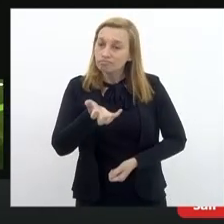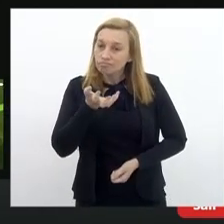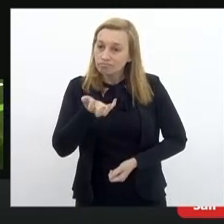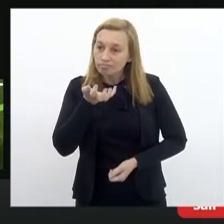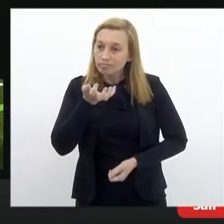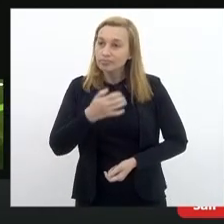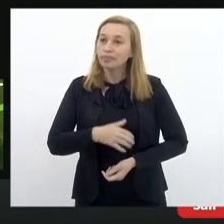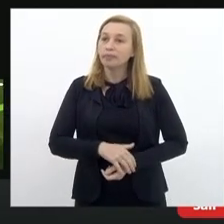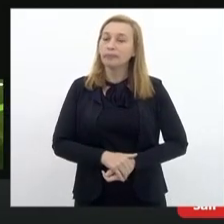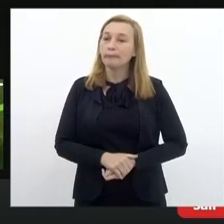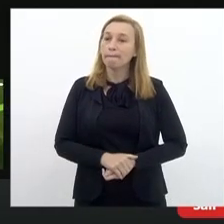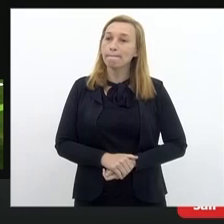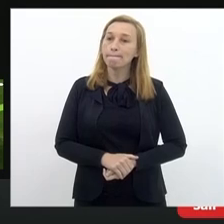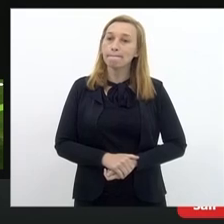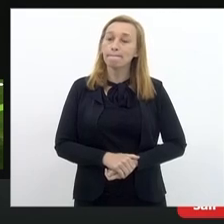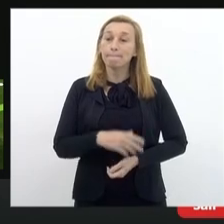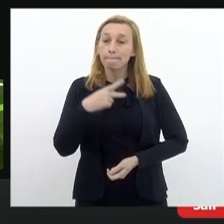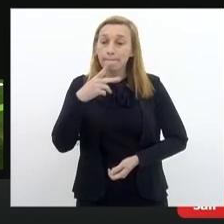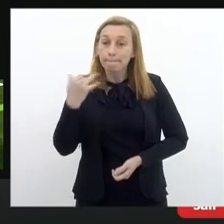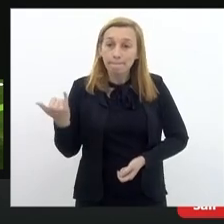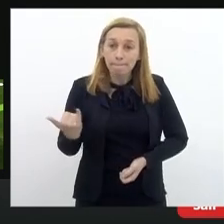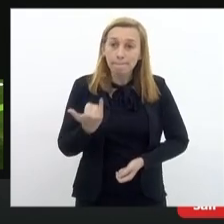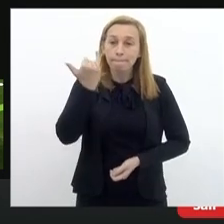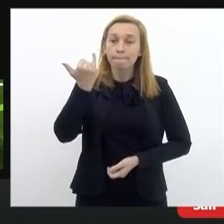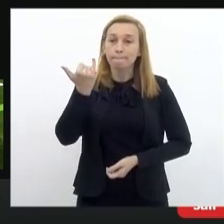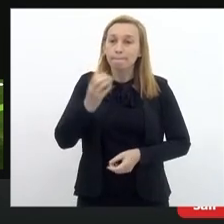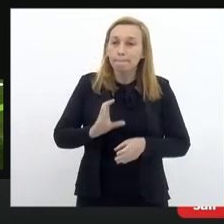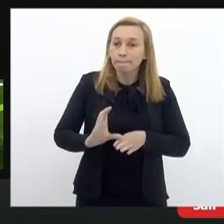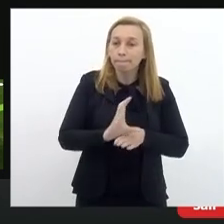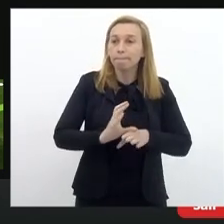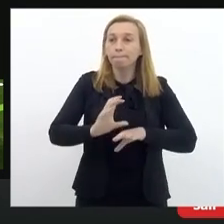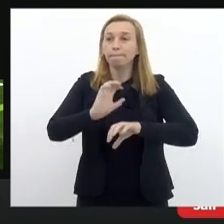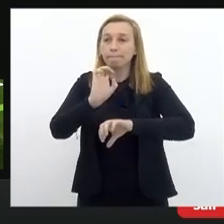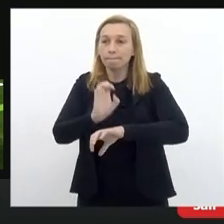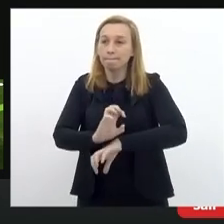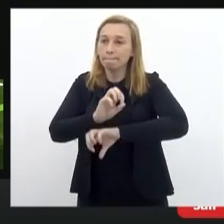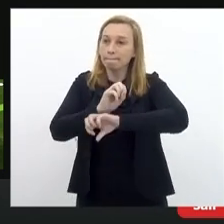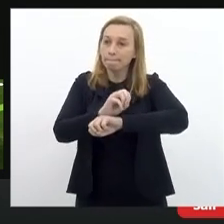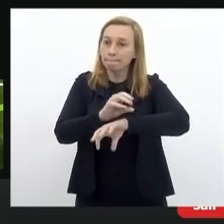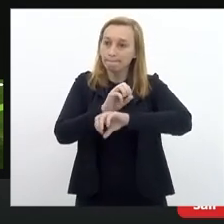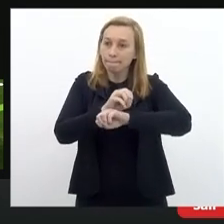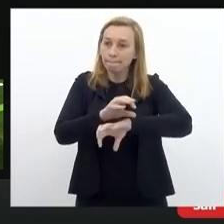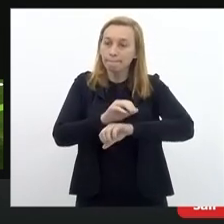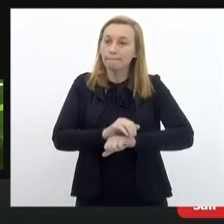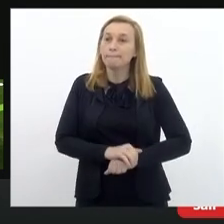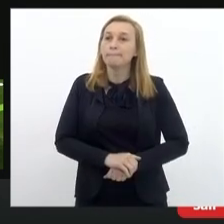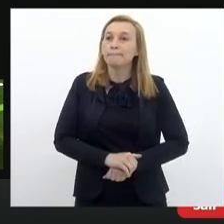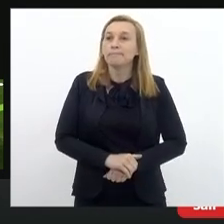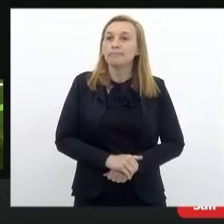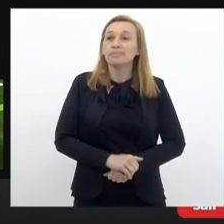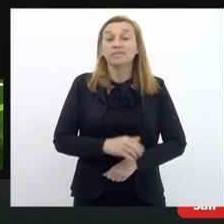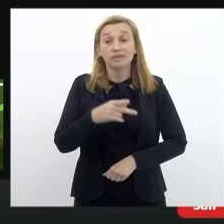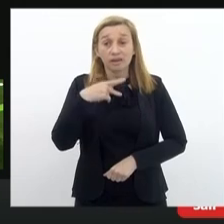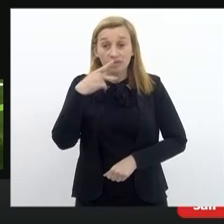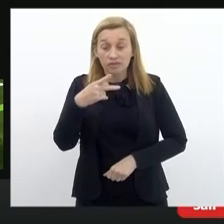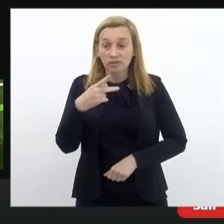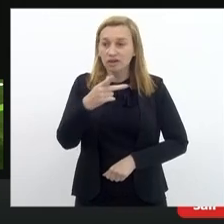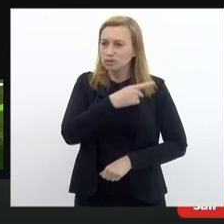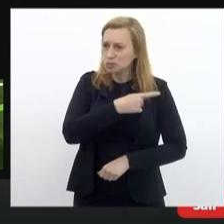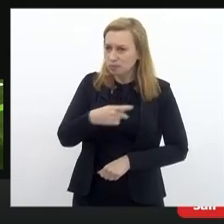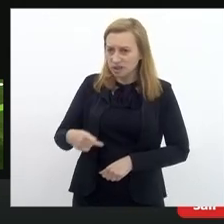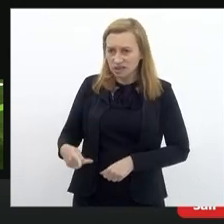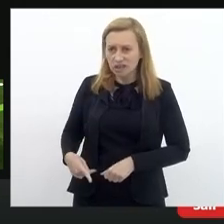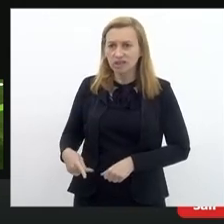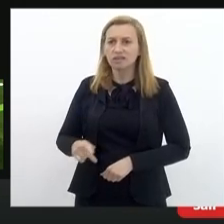ressaltar a importância do Conselho Estadual de Educação e, nas palavras do presidente,